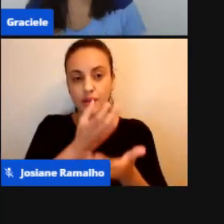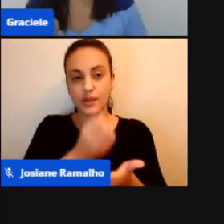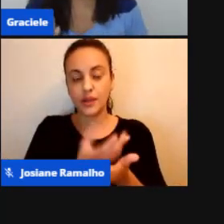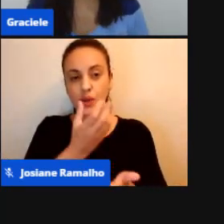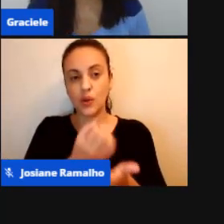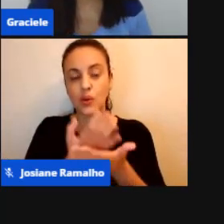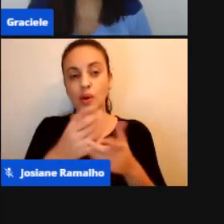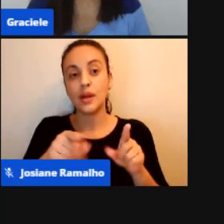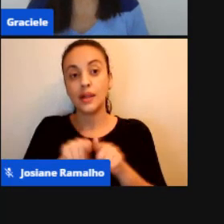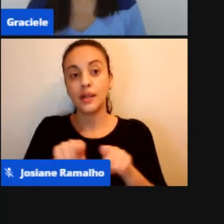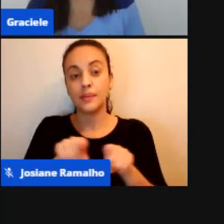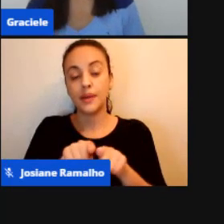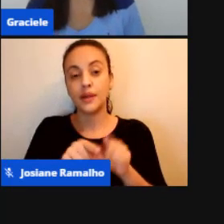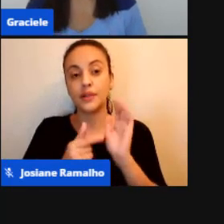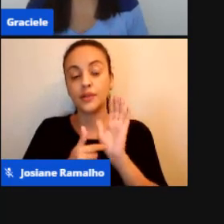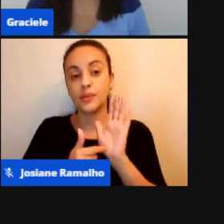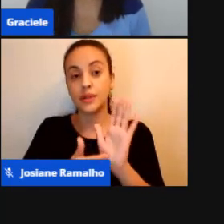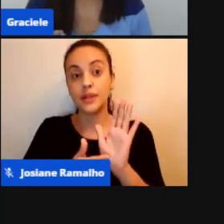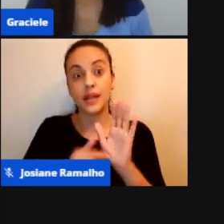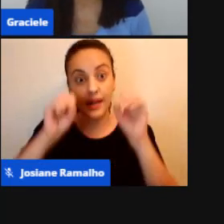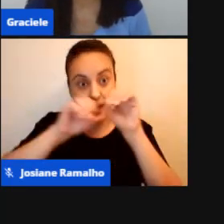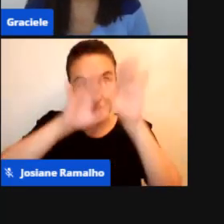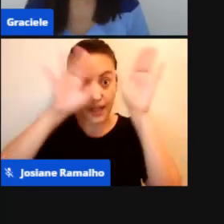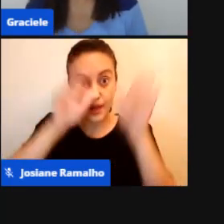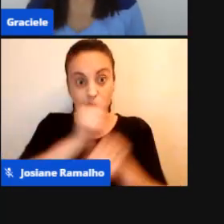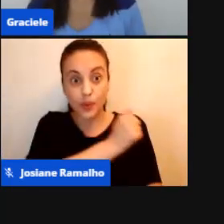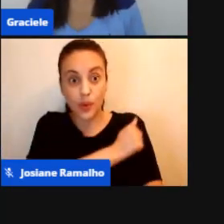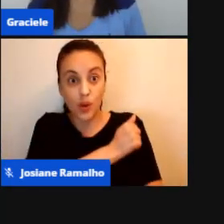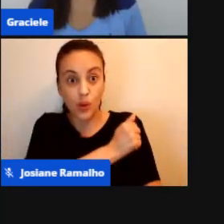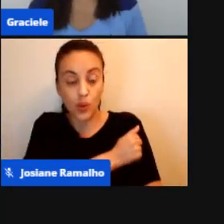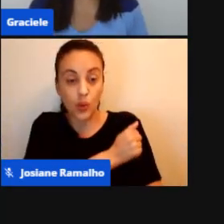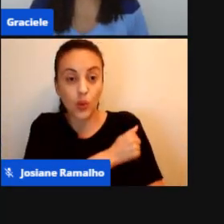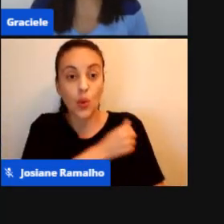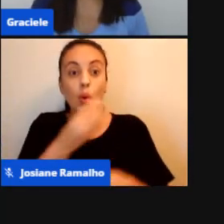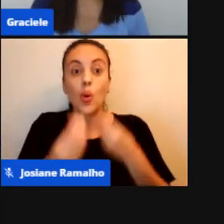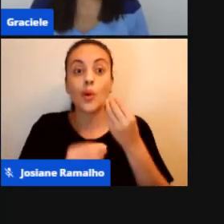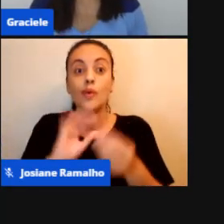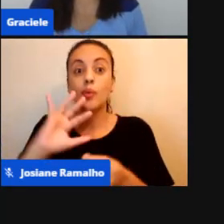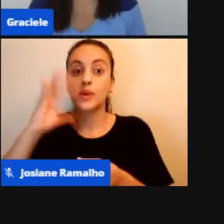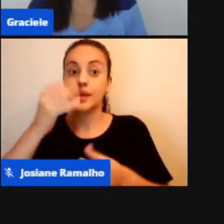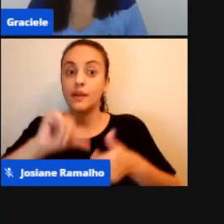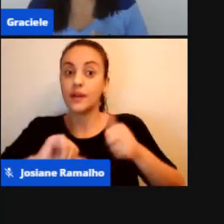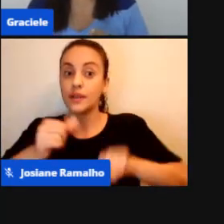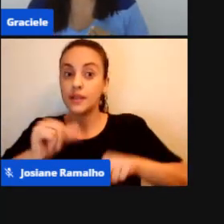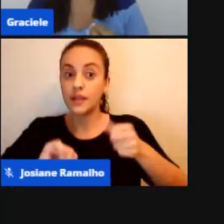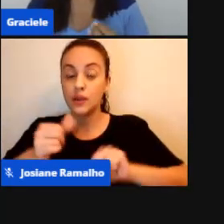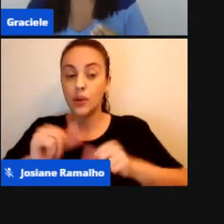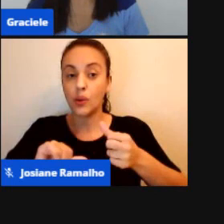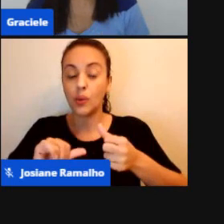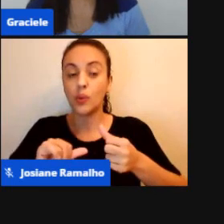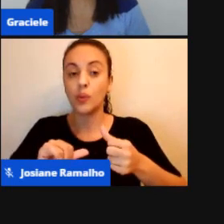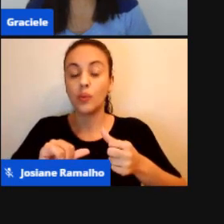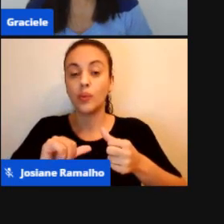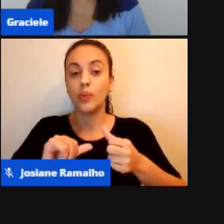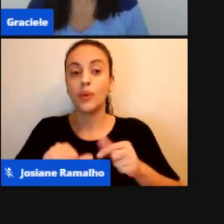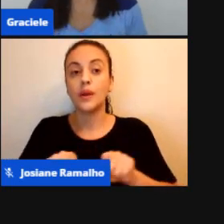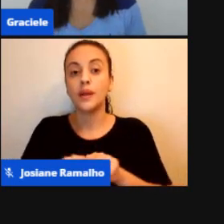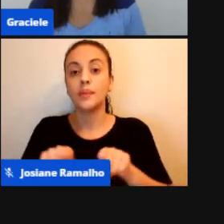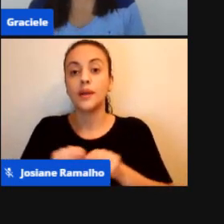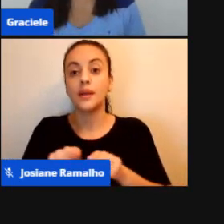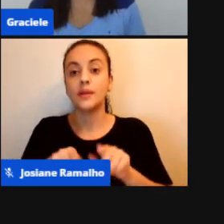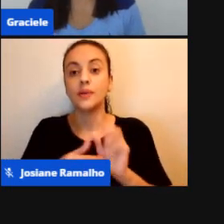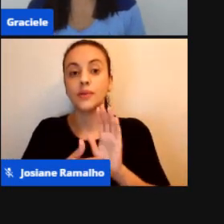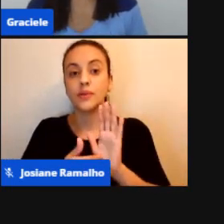deixar claro pro aluno como que ele vai ser avaliado, de ofertar